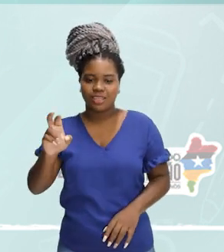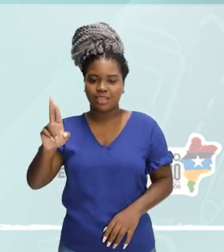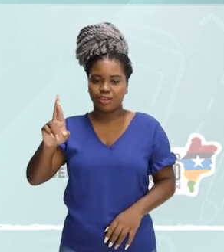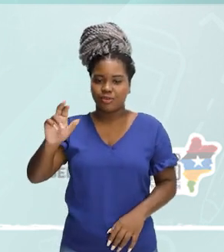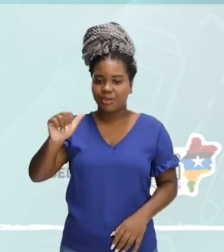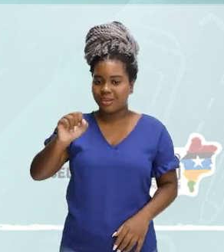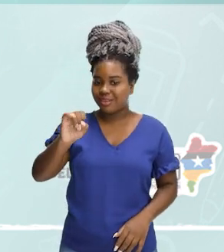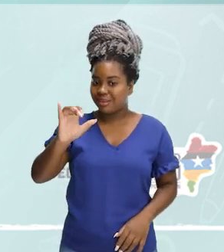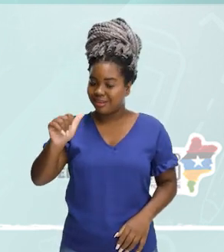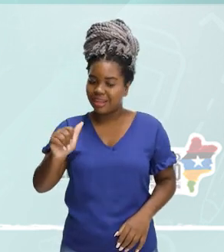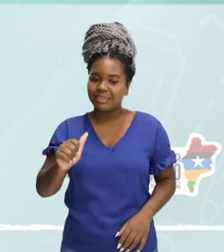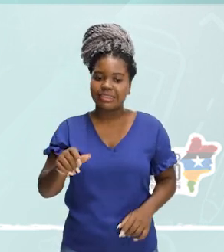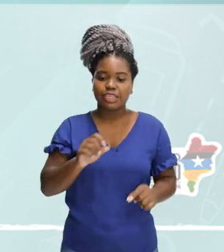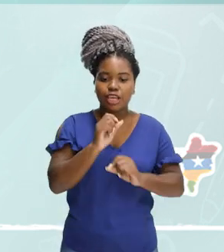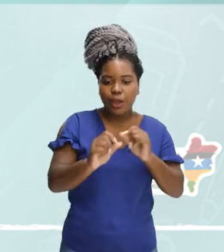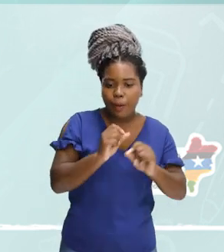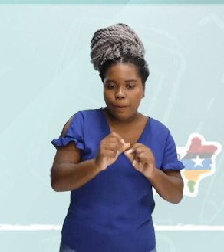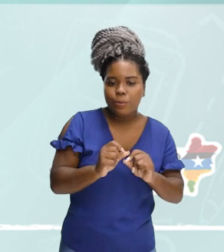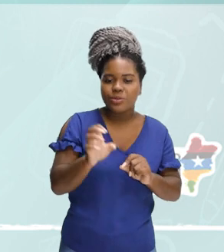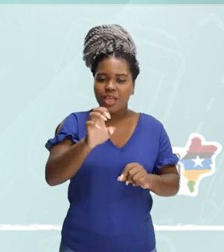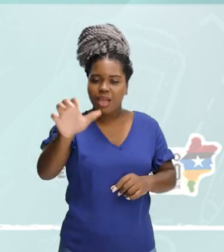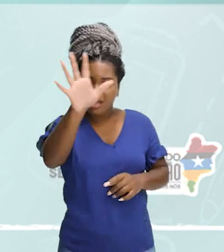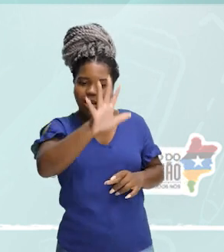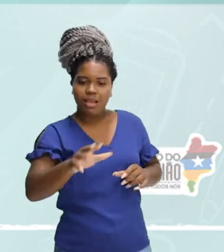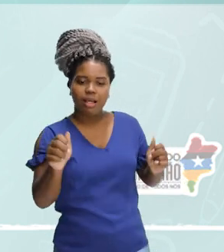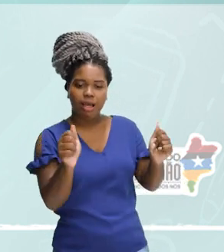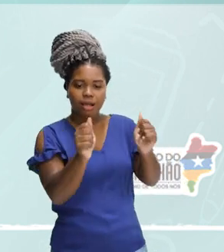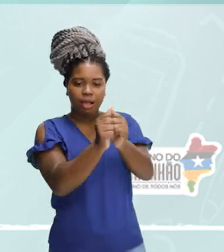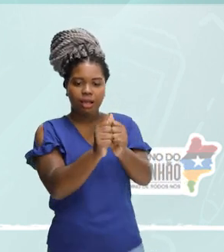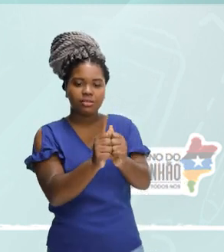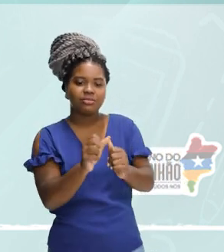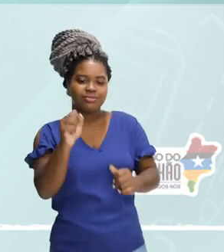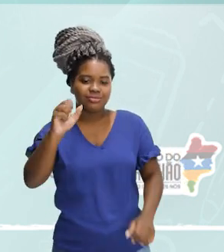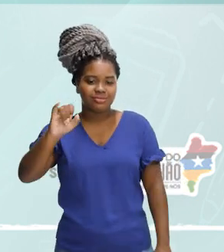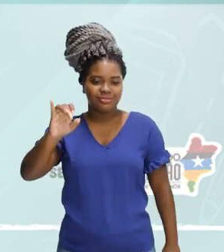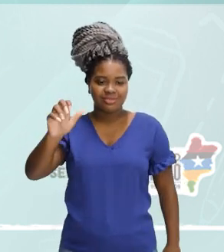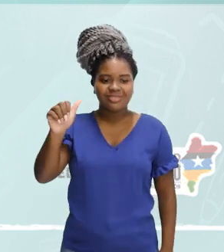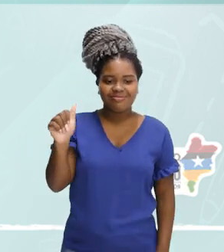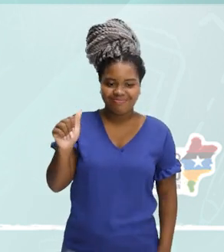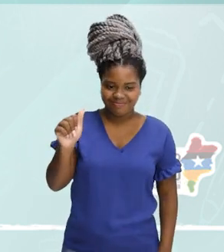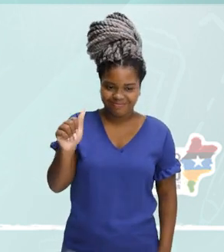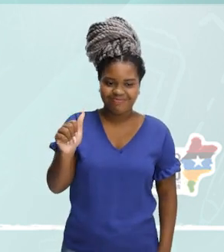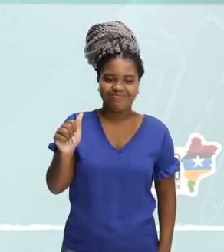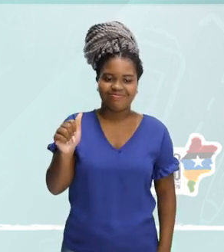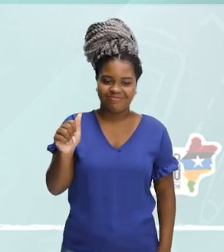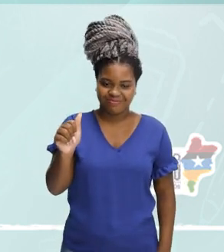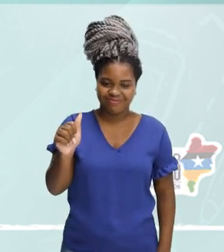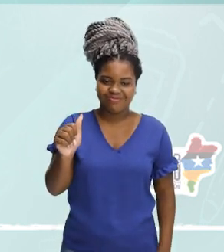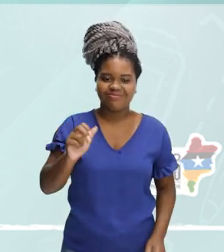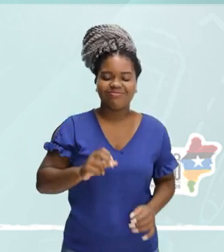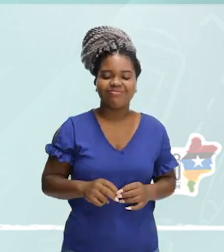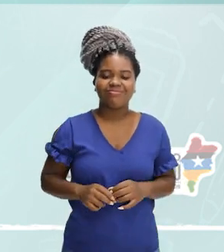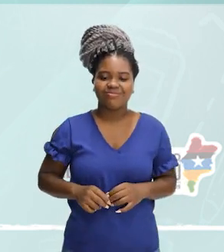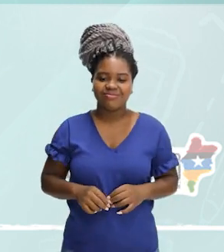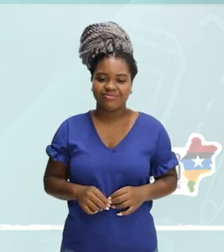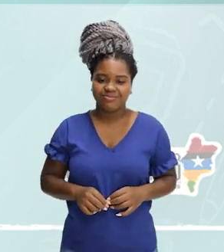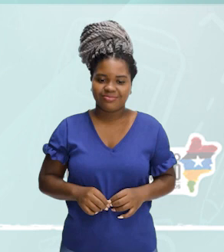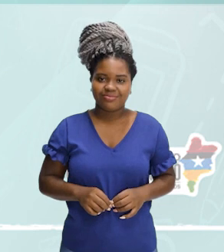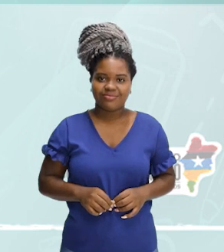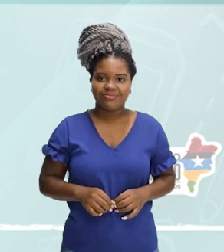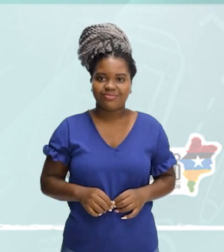terra que combina Europa e Ásia. E essa mistura é formada pegando a primeira sílaba de Europa e adicionando-a à